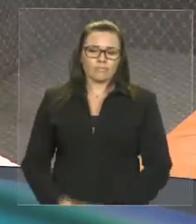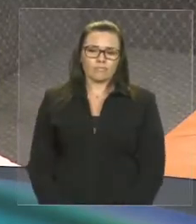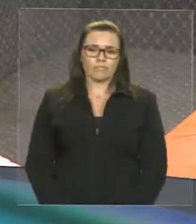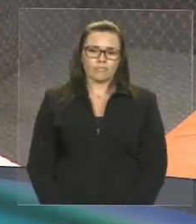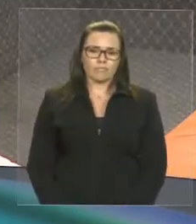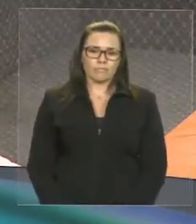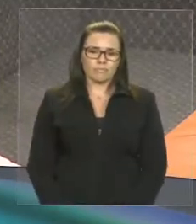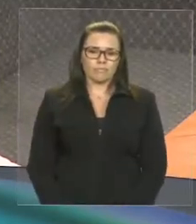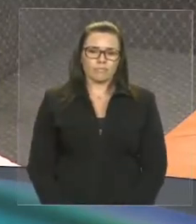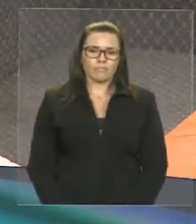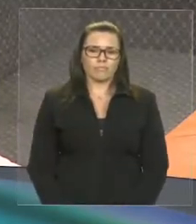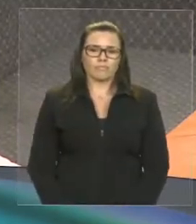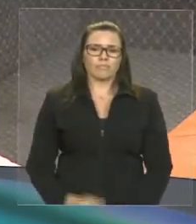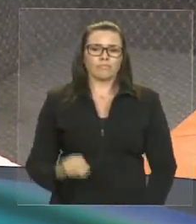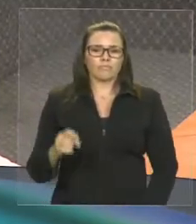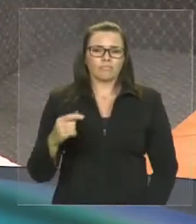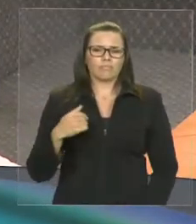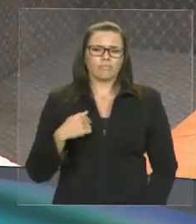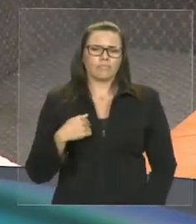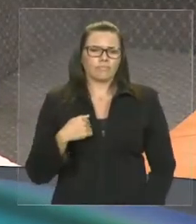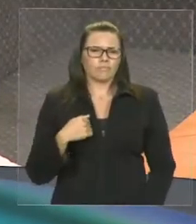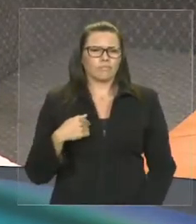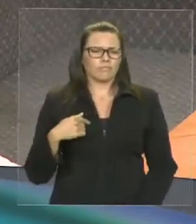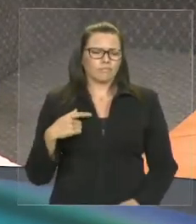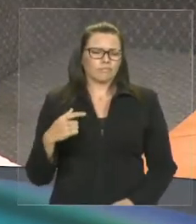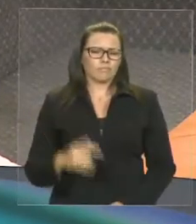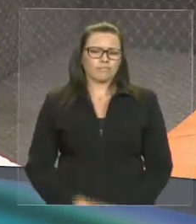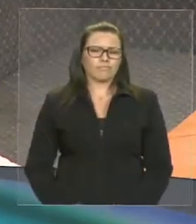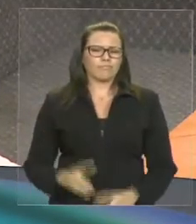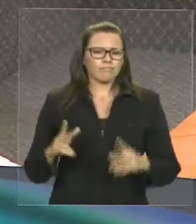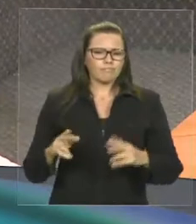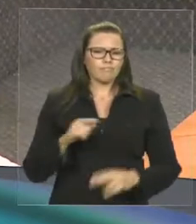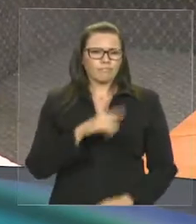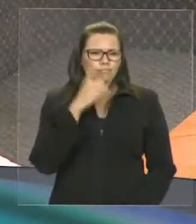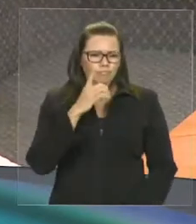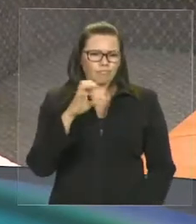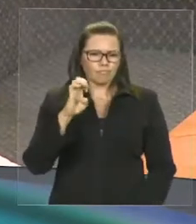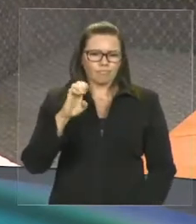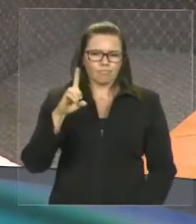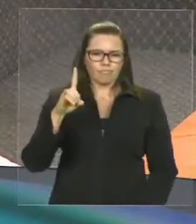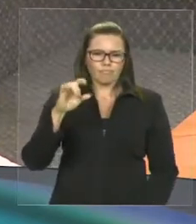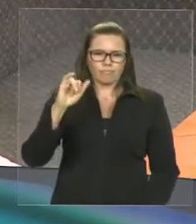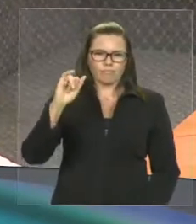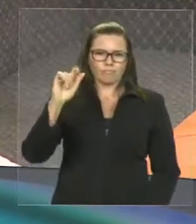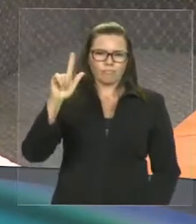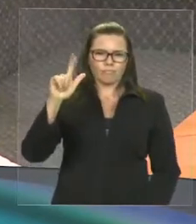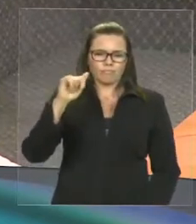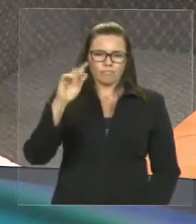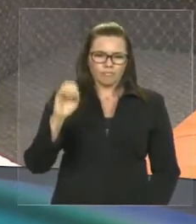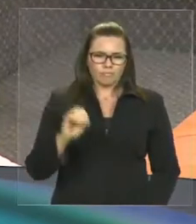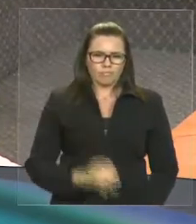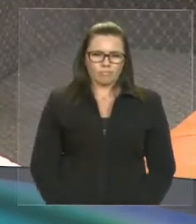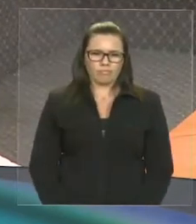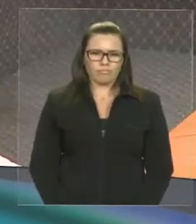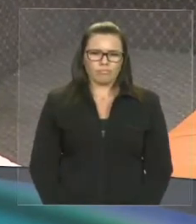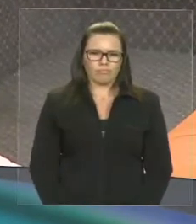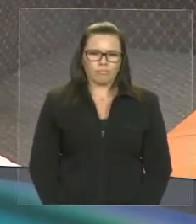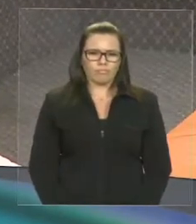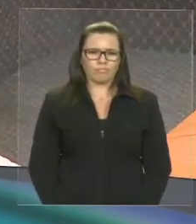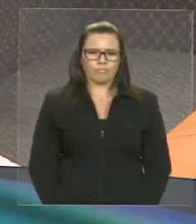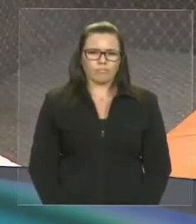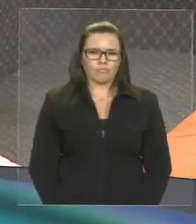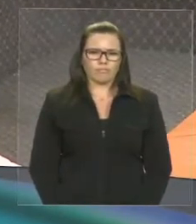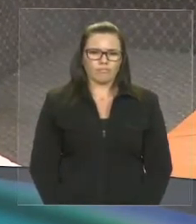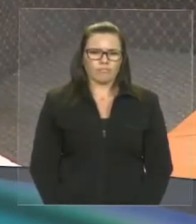apesar de estar hoje na oposição, firme, nunca foi, nunca foi queridinho do palácio, como podem